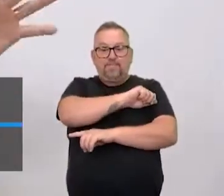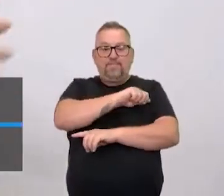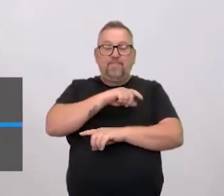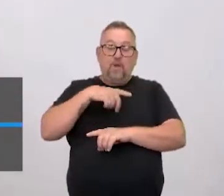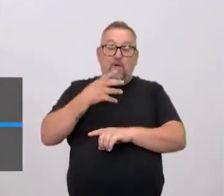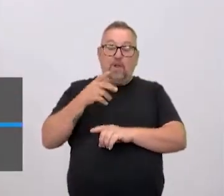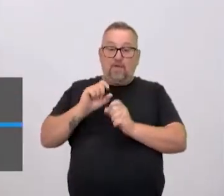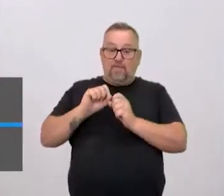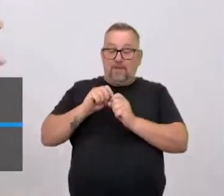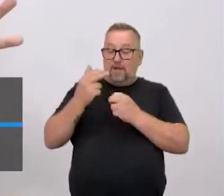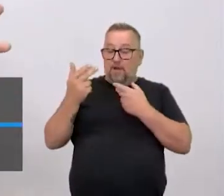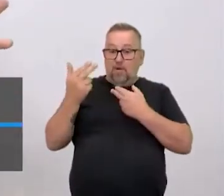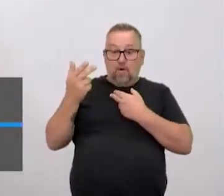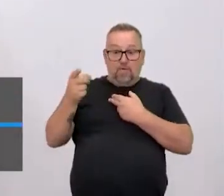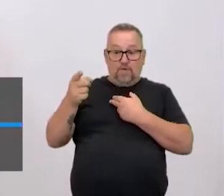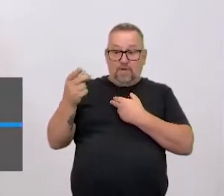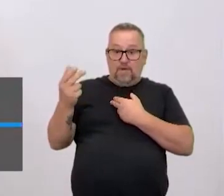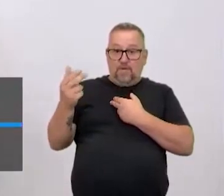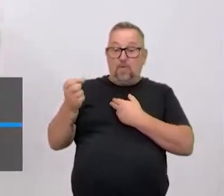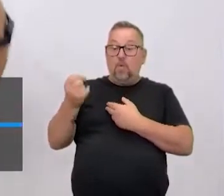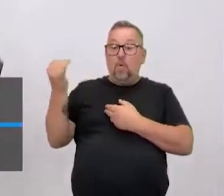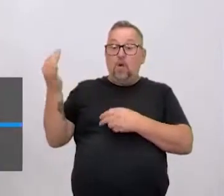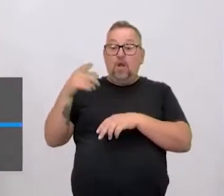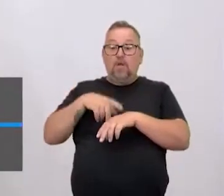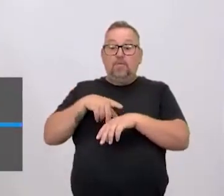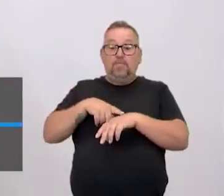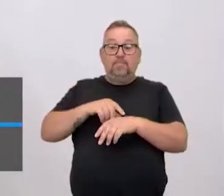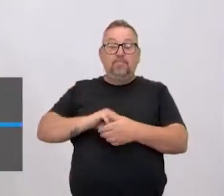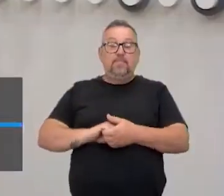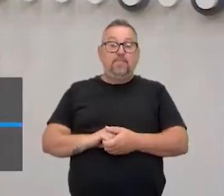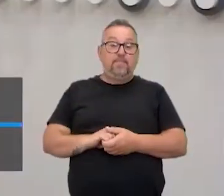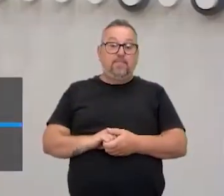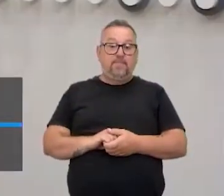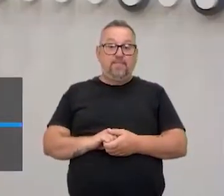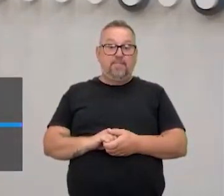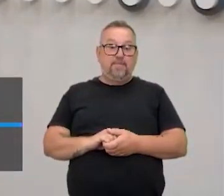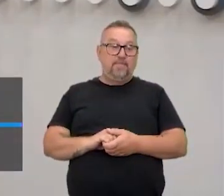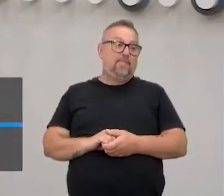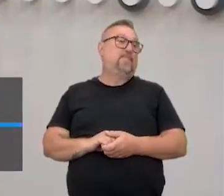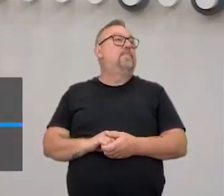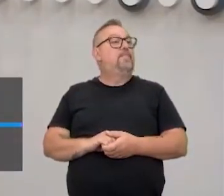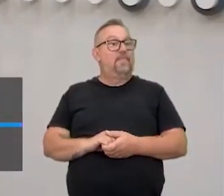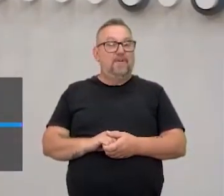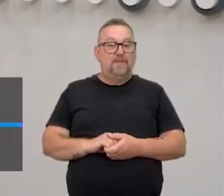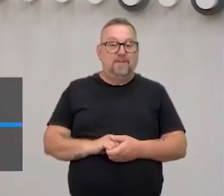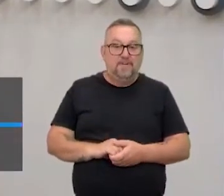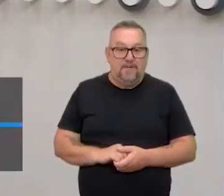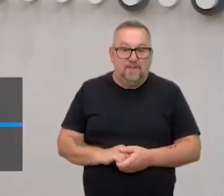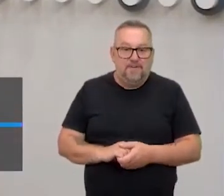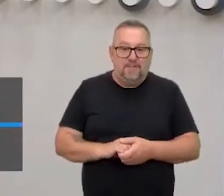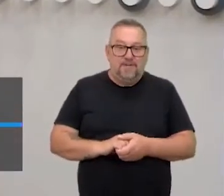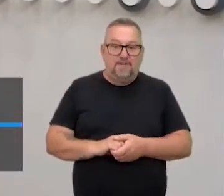quiser ficar assim, bom, desse jeito, como é que eu fico? Quanto tempo eu levo? Então, é uma prática repetitiva, né? O Karate,